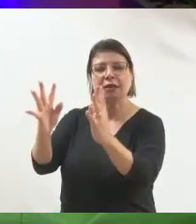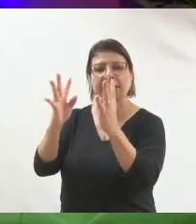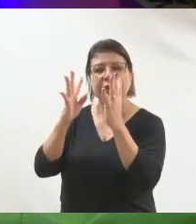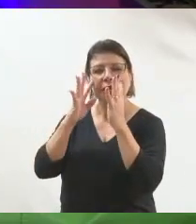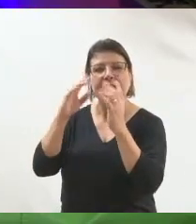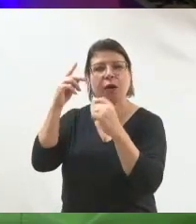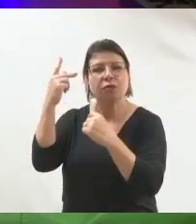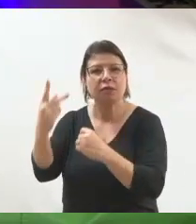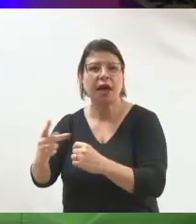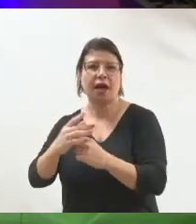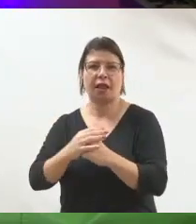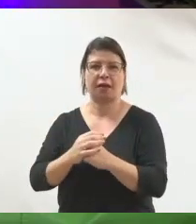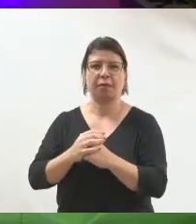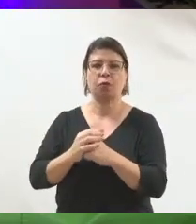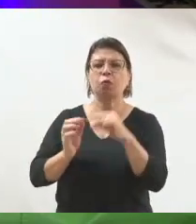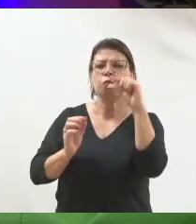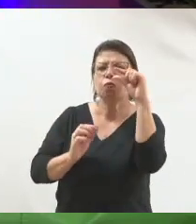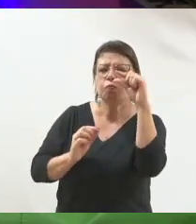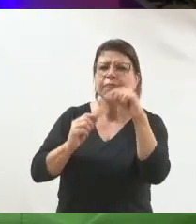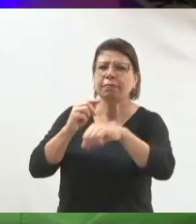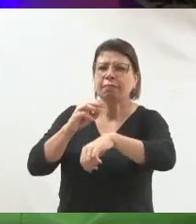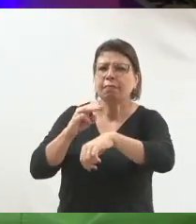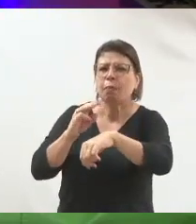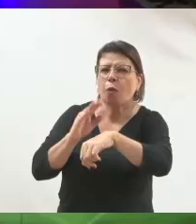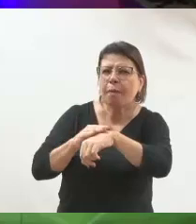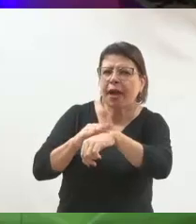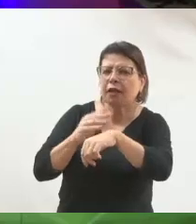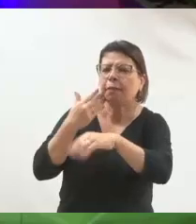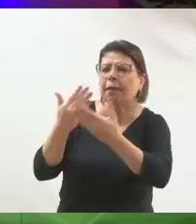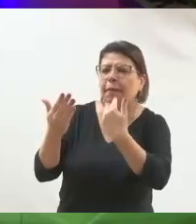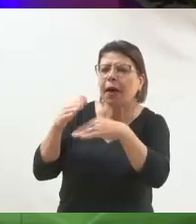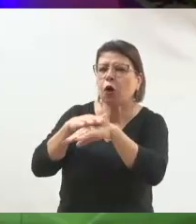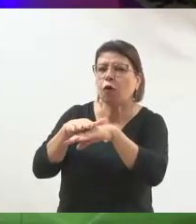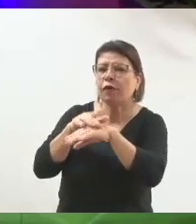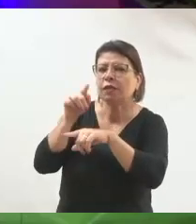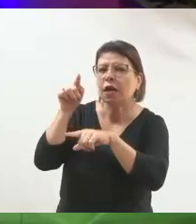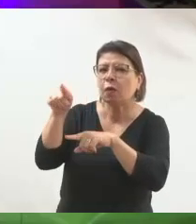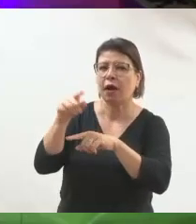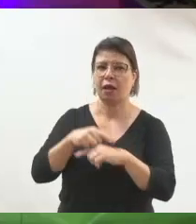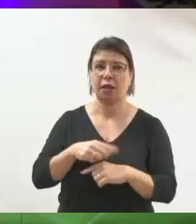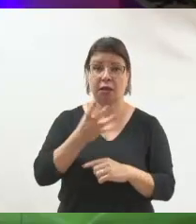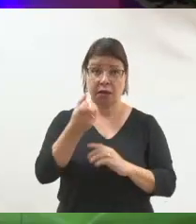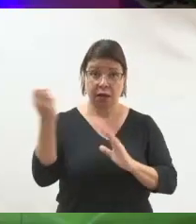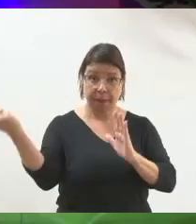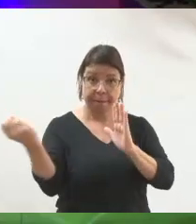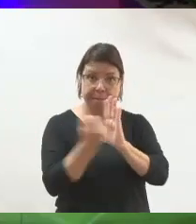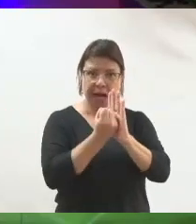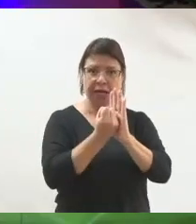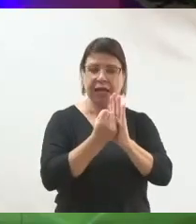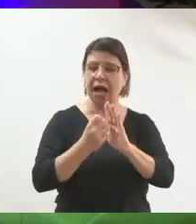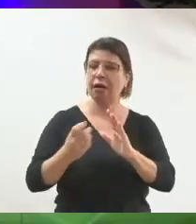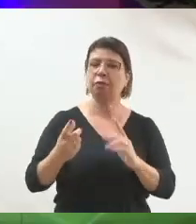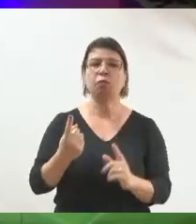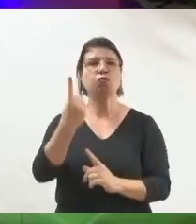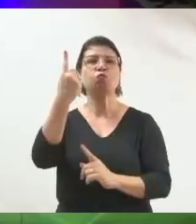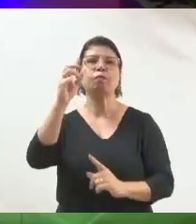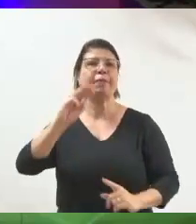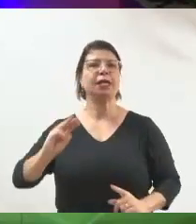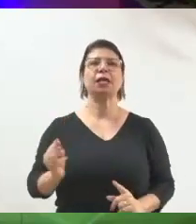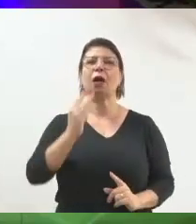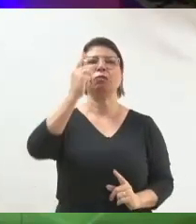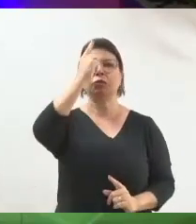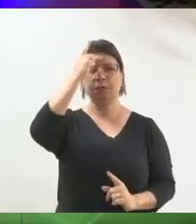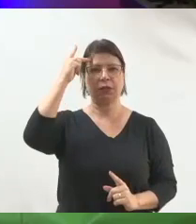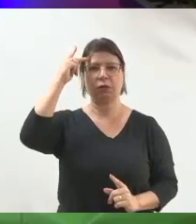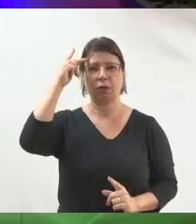minutinho para conseguir falar com elas, sabe? Então, quando você pensa em impactar as pessoas, não é só, ah, impactei um milhão de pessoas